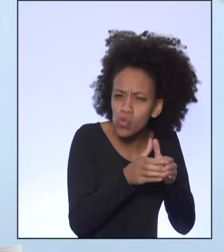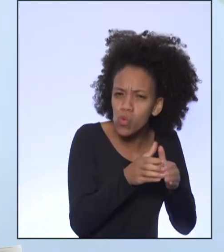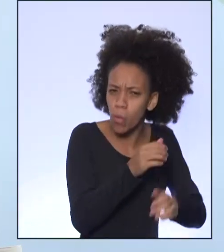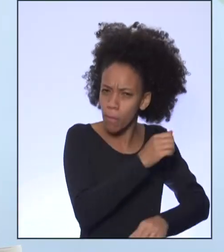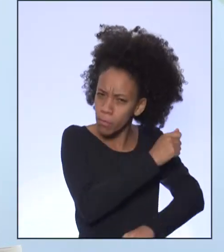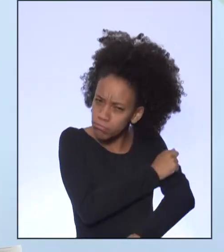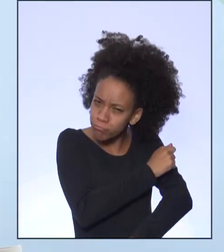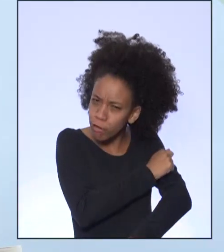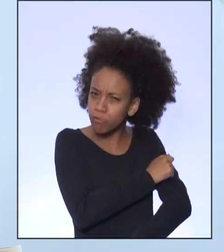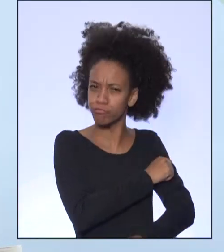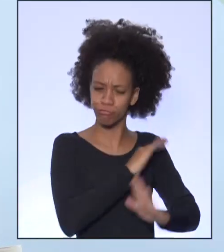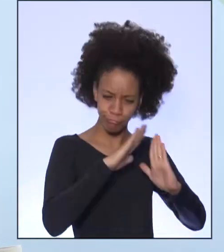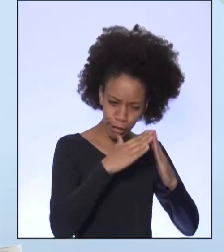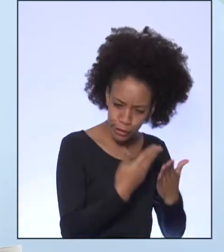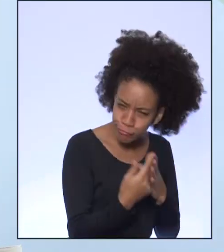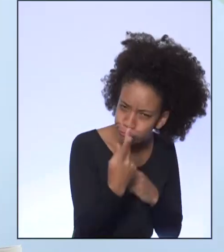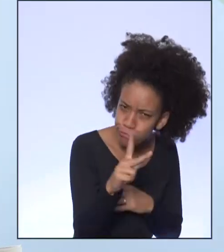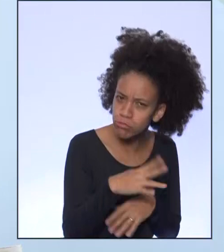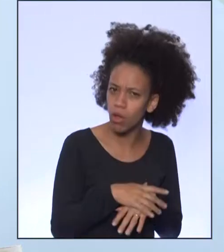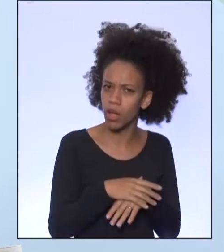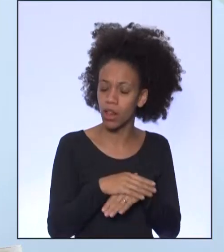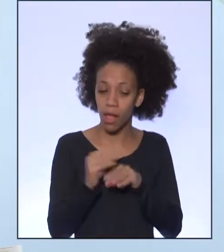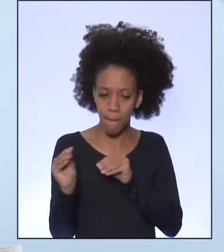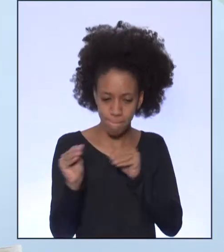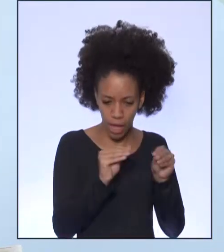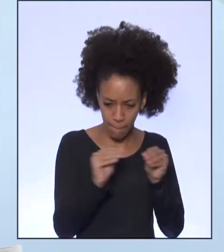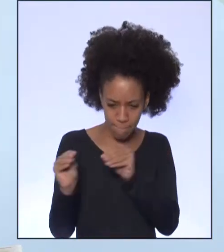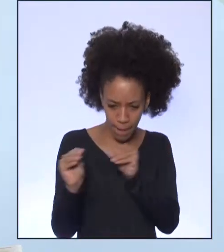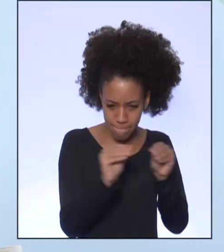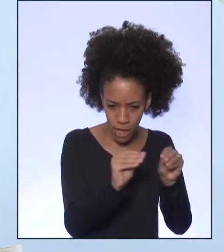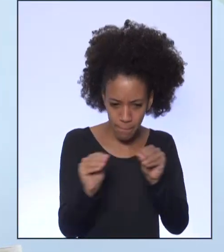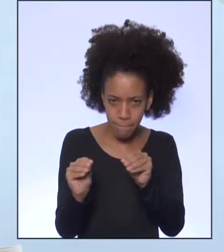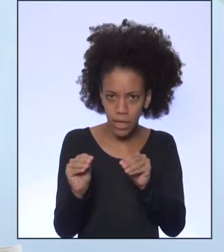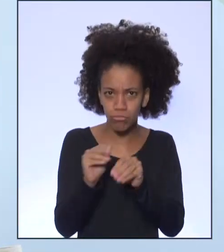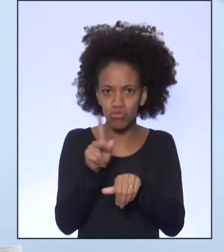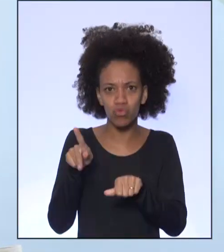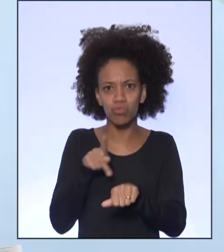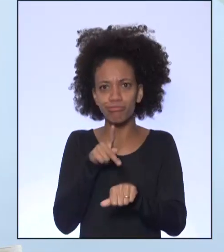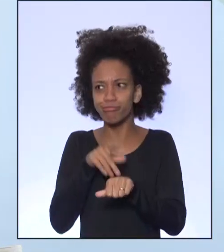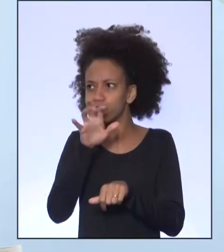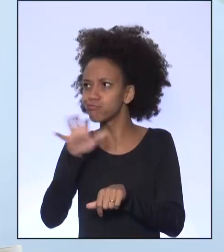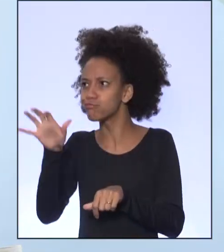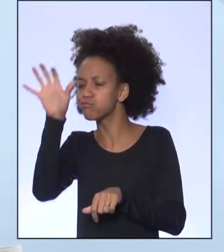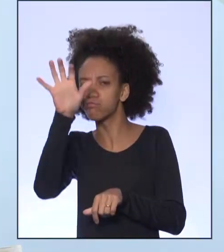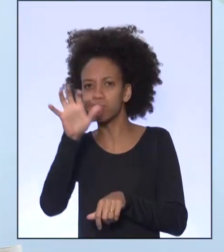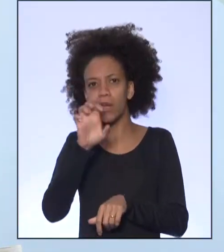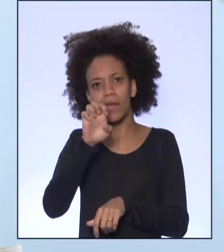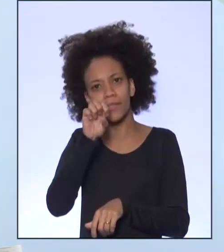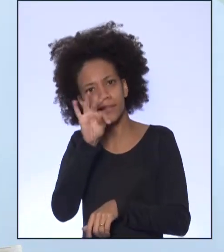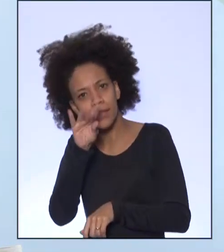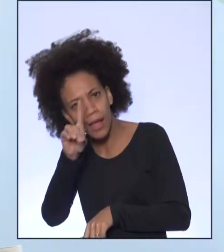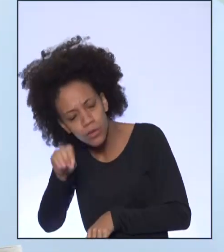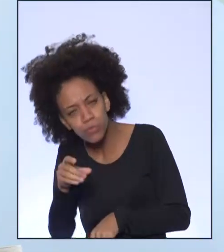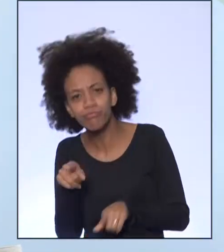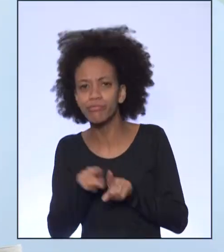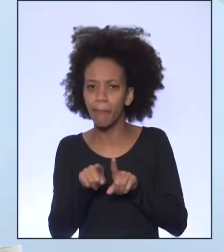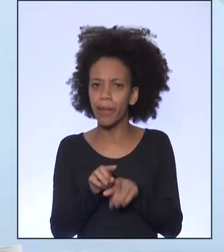todas as mudanças, tanto para vocês quanto para eles? Então, acho que é um ponto importante para a gente conversar.